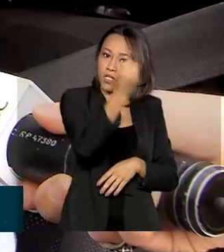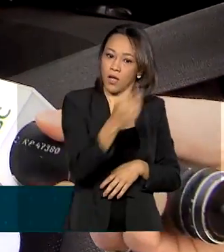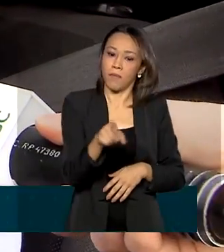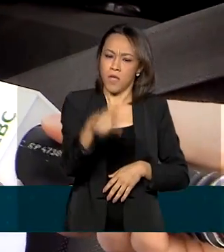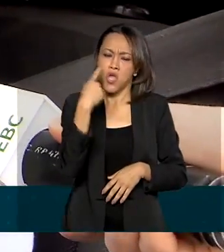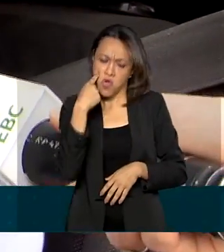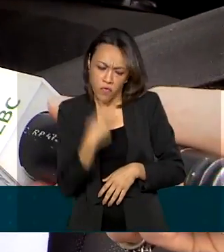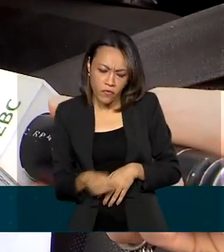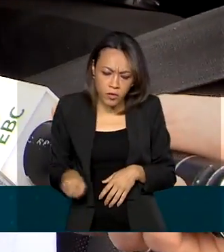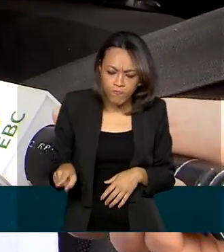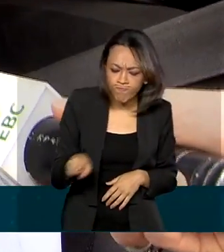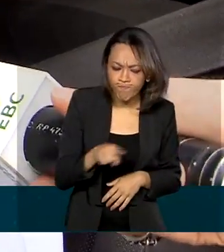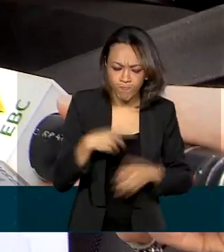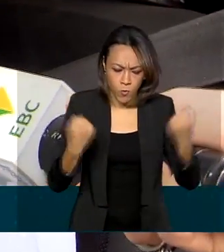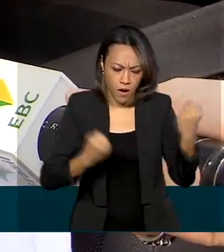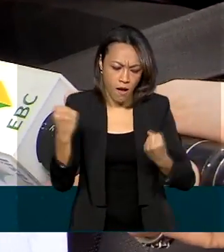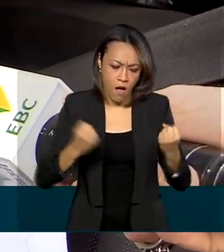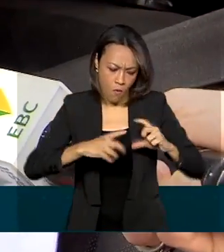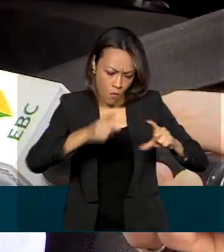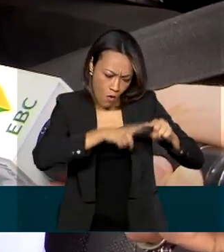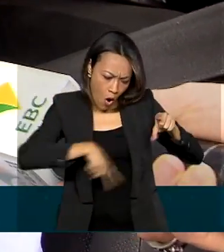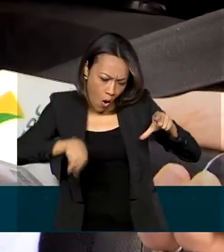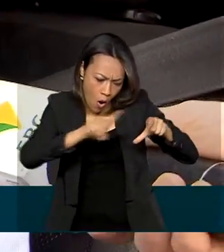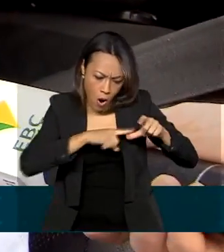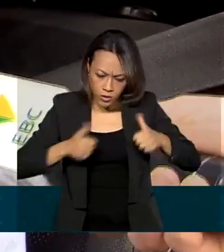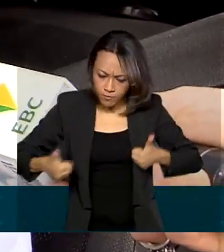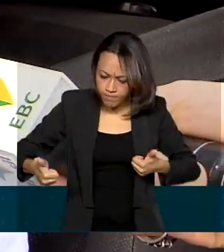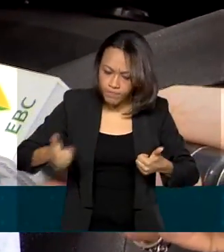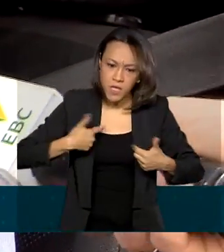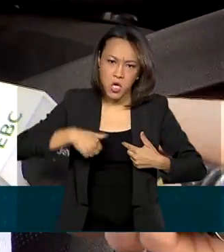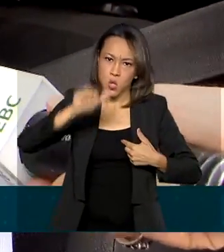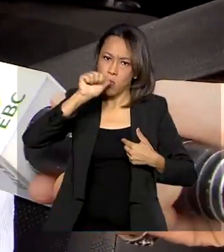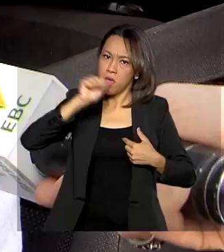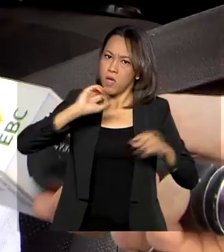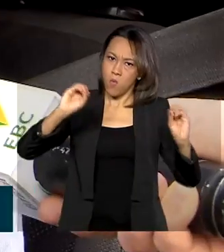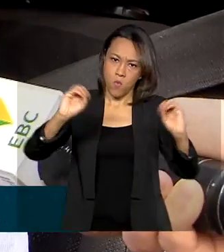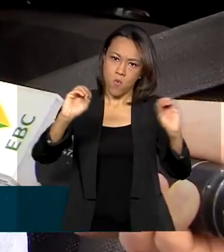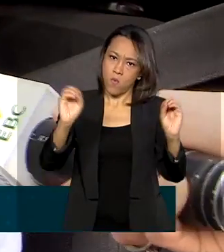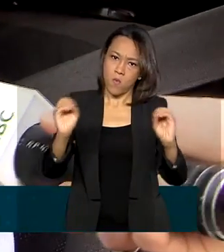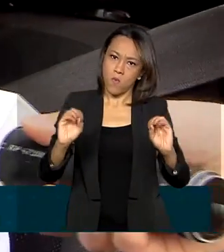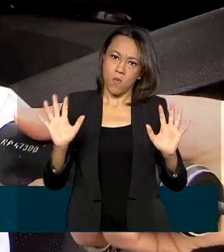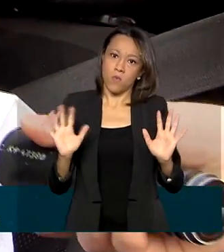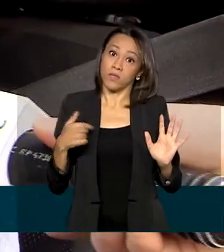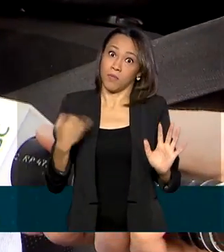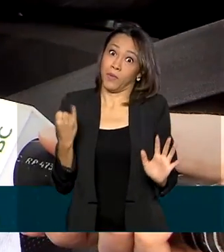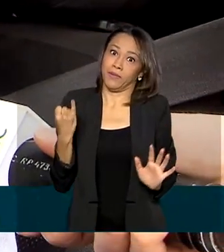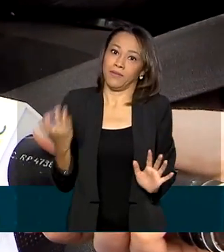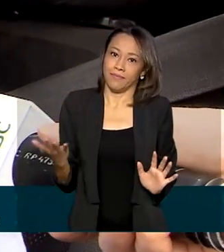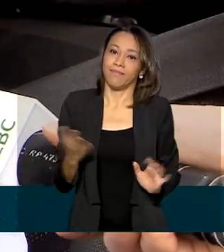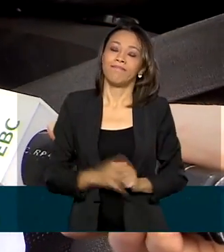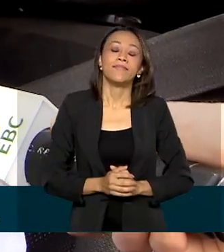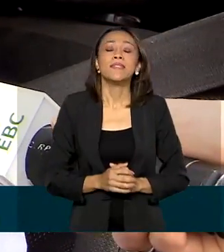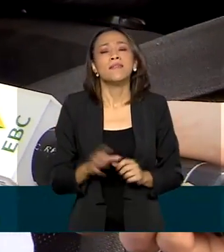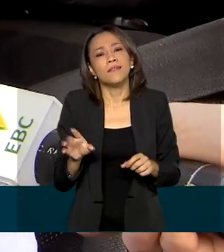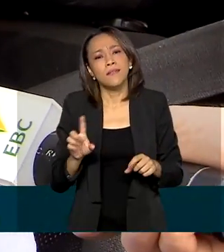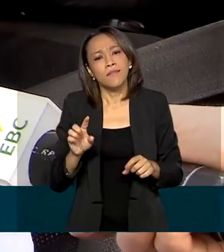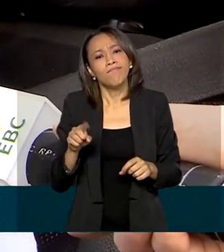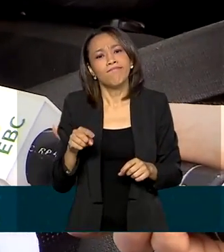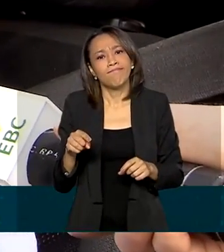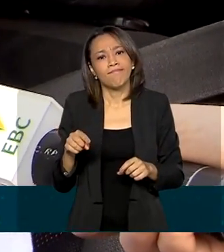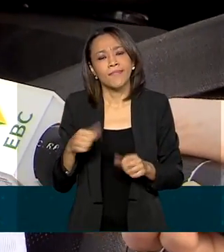verifiquei tudo no carro, não bebo nada disso também, é importante, né? E seguir